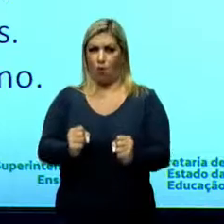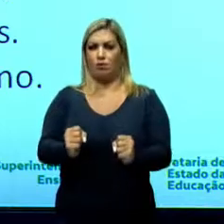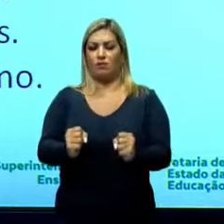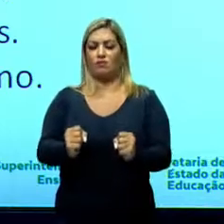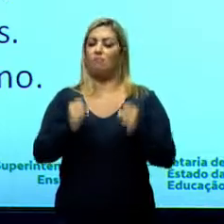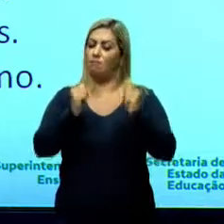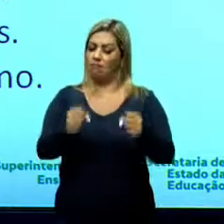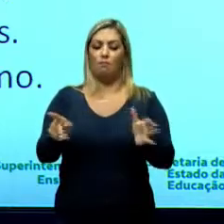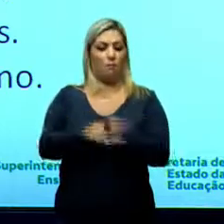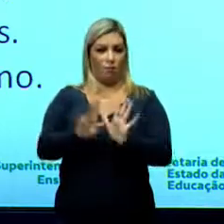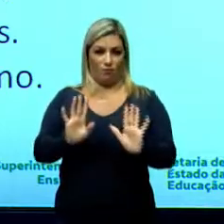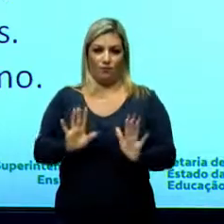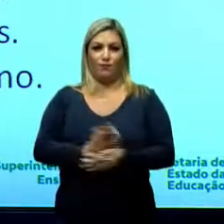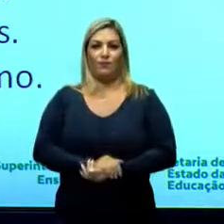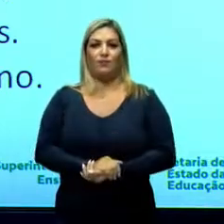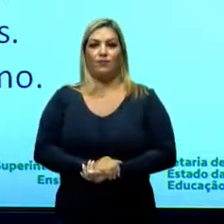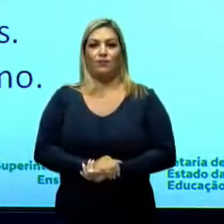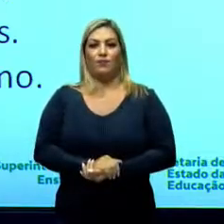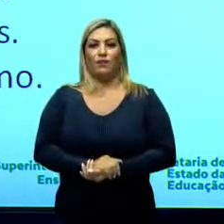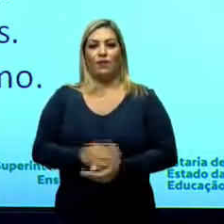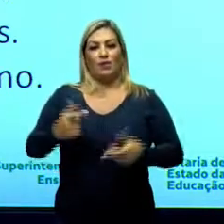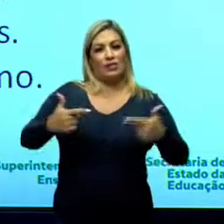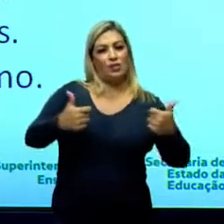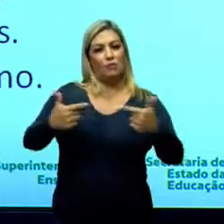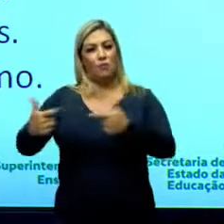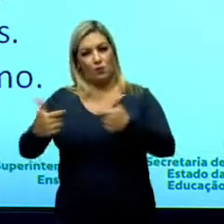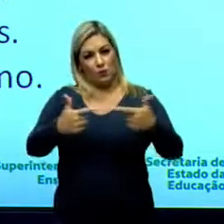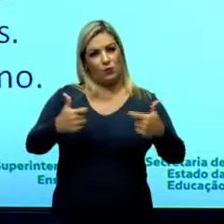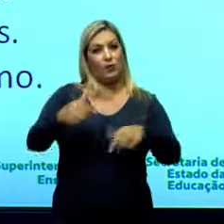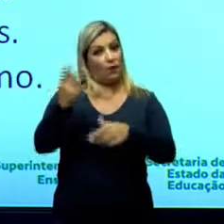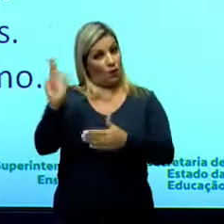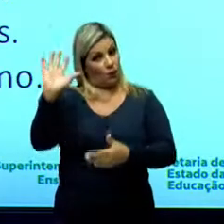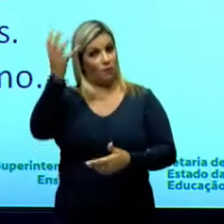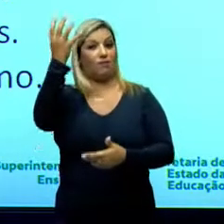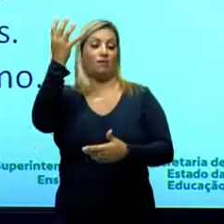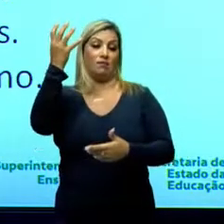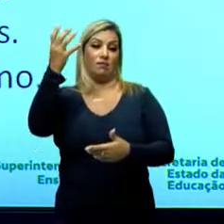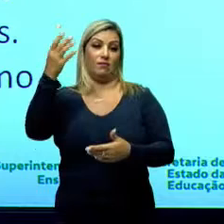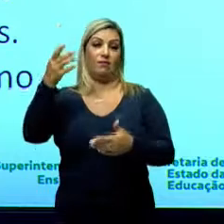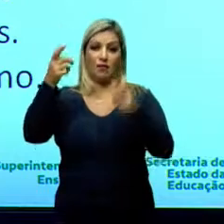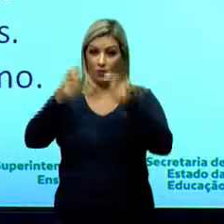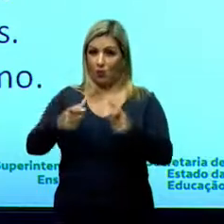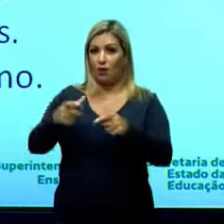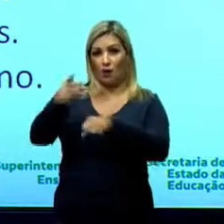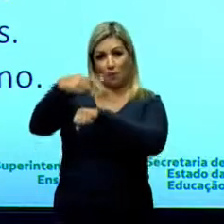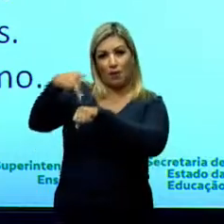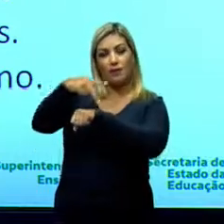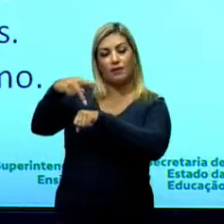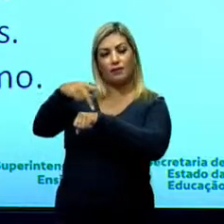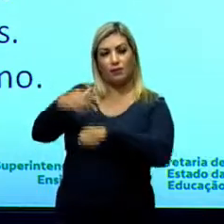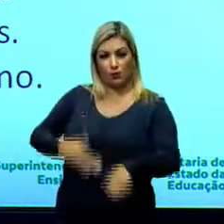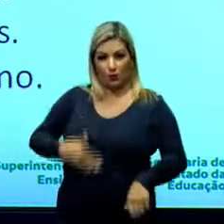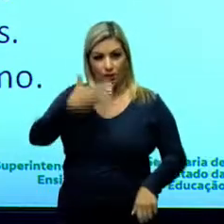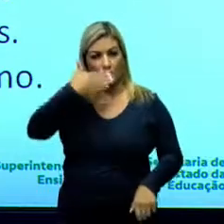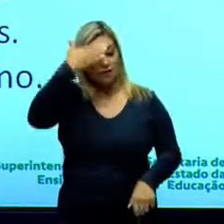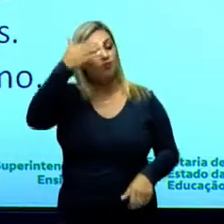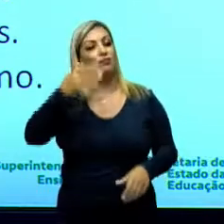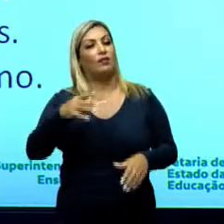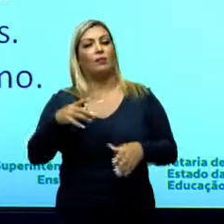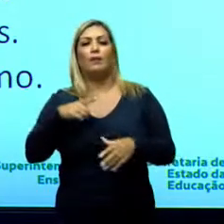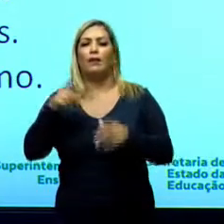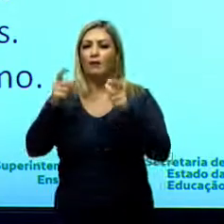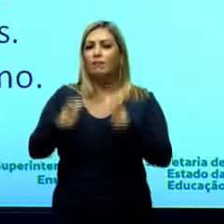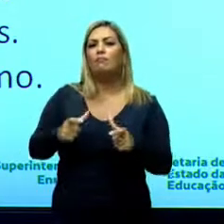poder. Então, é justamente essa disputa que acontece aqui nessa região do Oriente Médio. A disputa por território, por